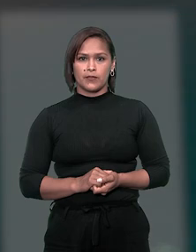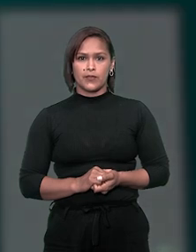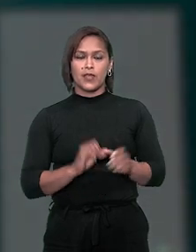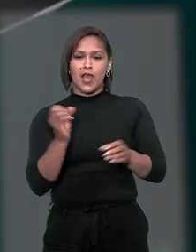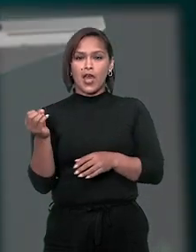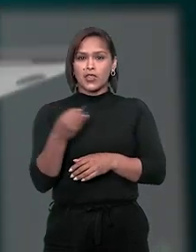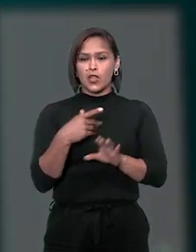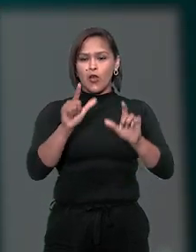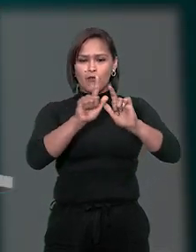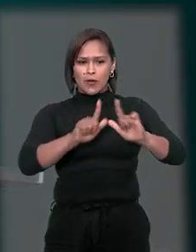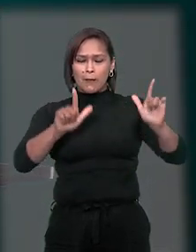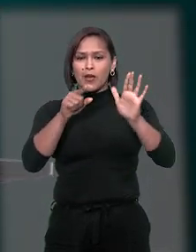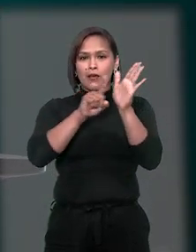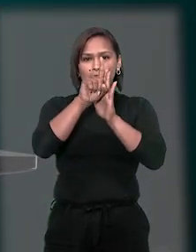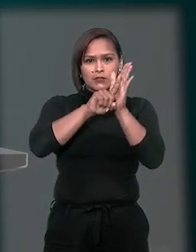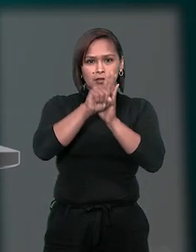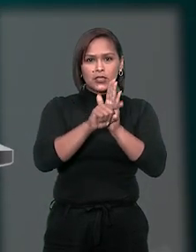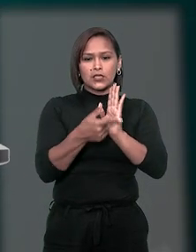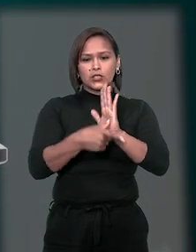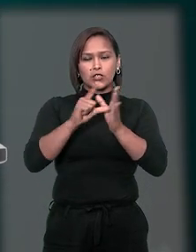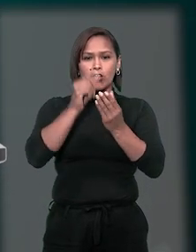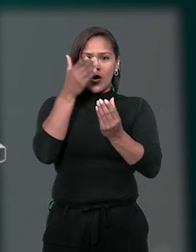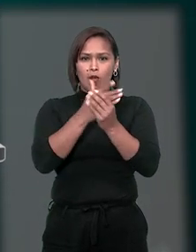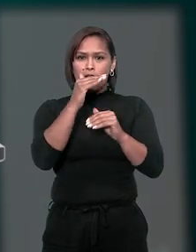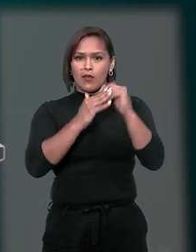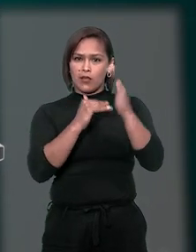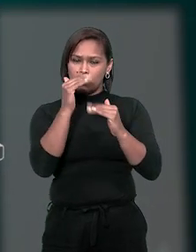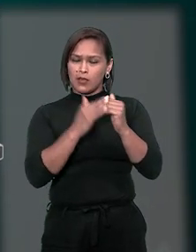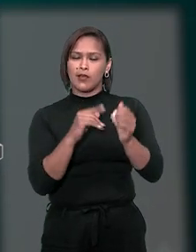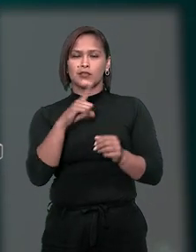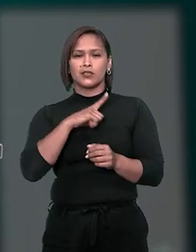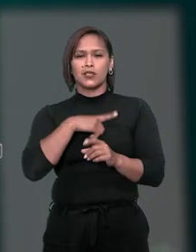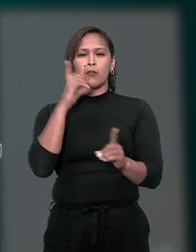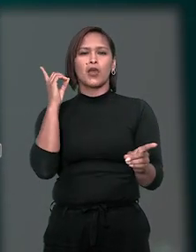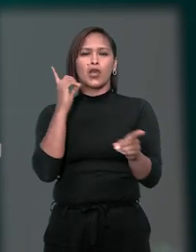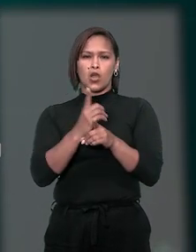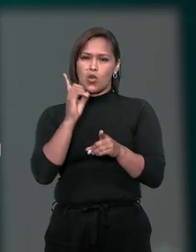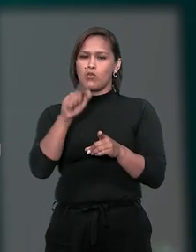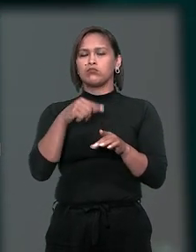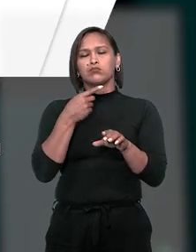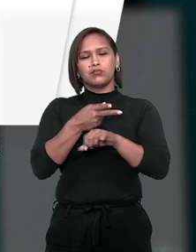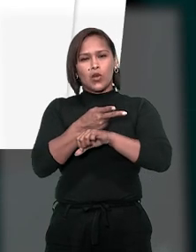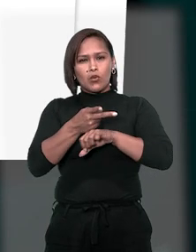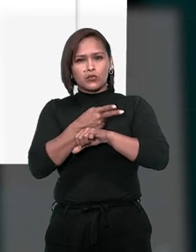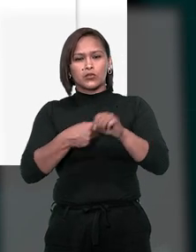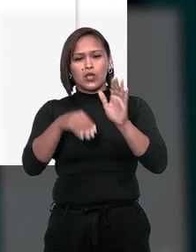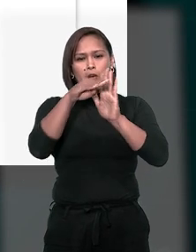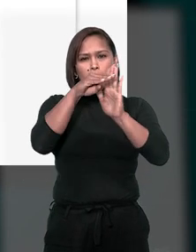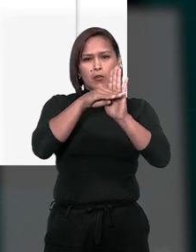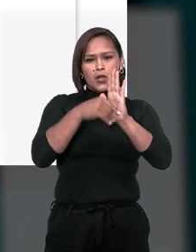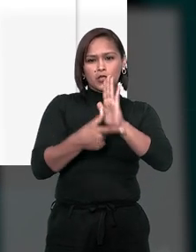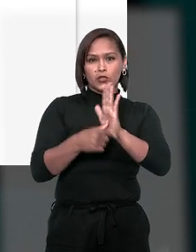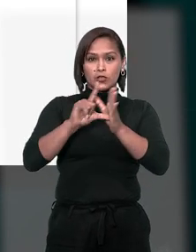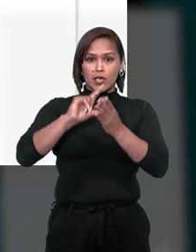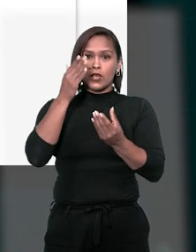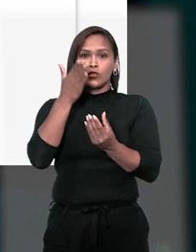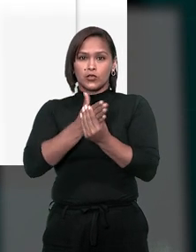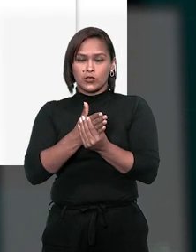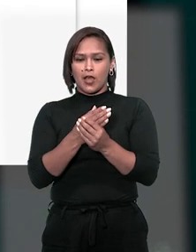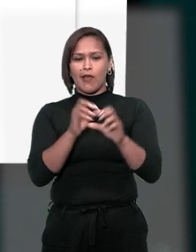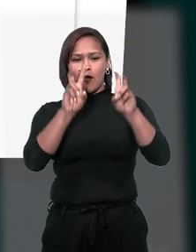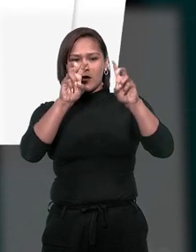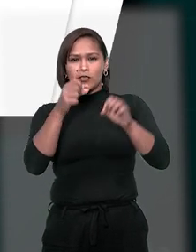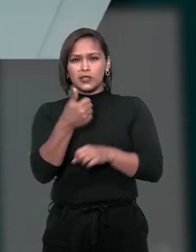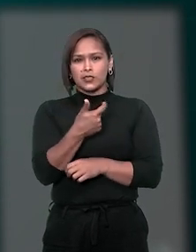Na nova página da pesquisa de precedentes qualificados, você também consegue consultar os boletins de precedentes